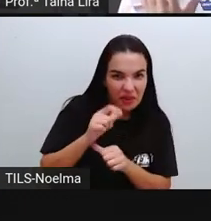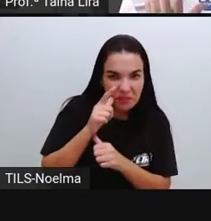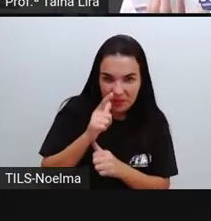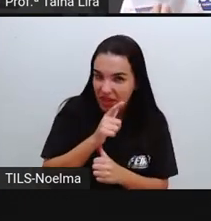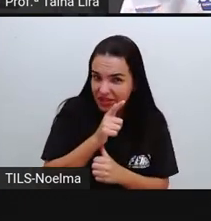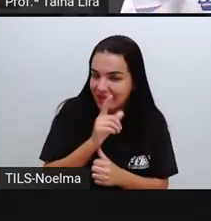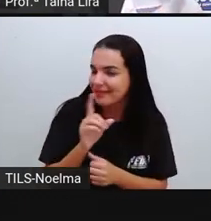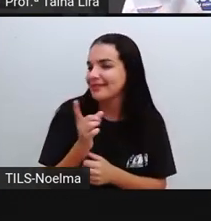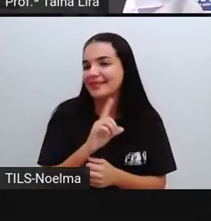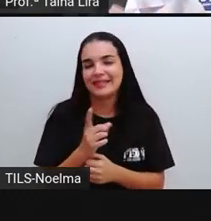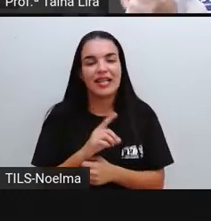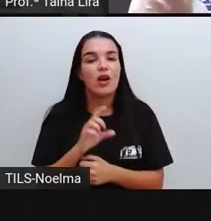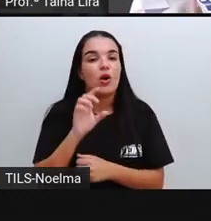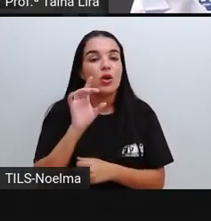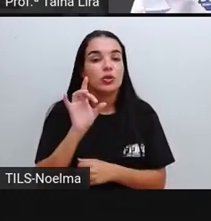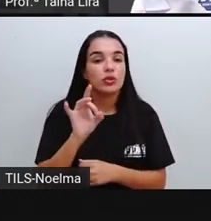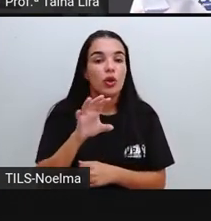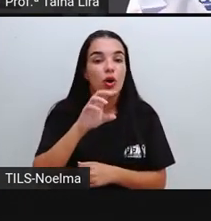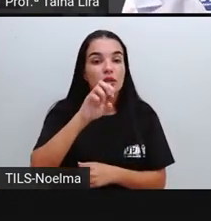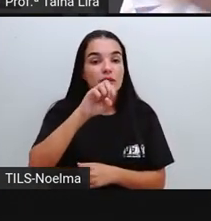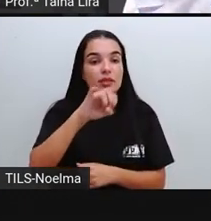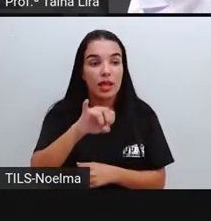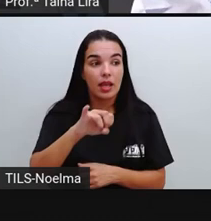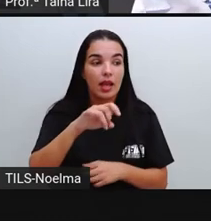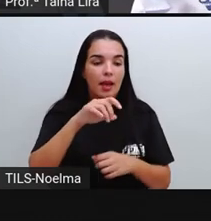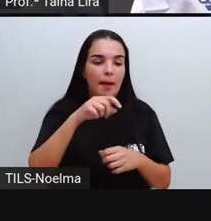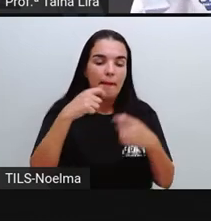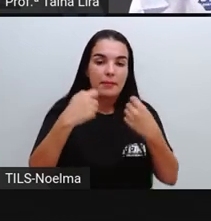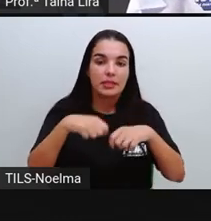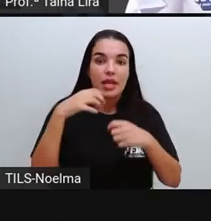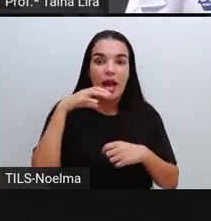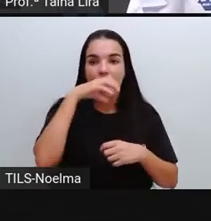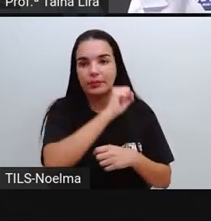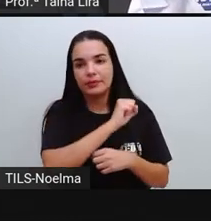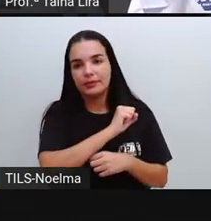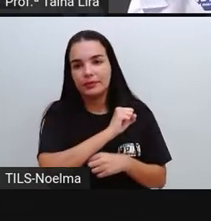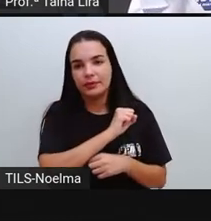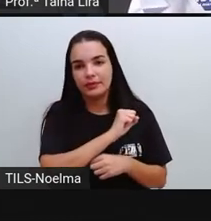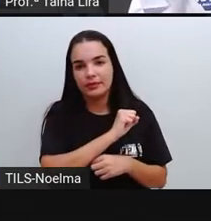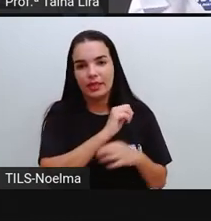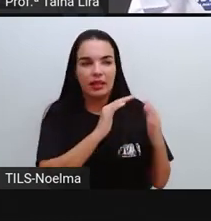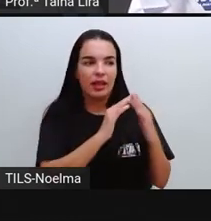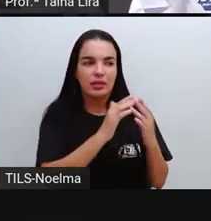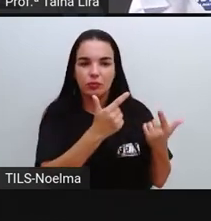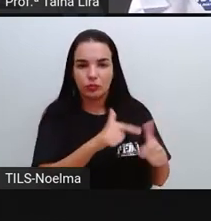uma situação de emergência, não tô em casa, vou fazer um lanche, tá bom?